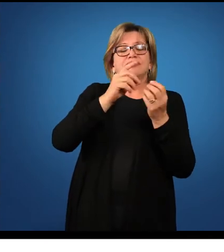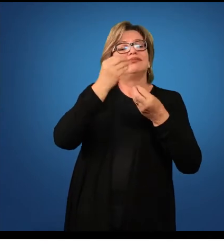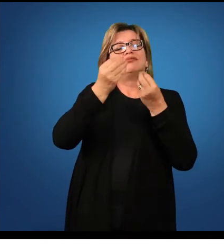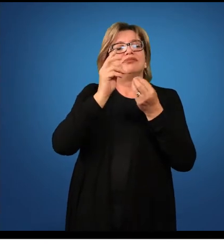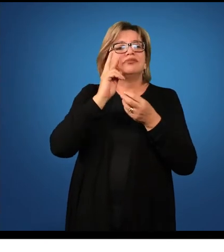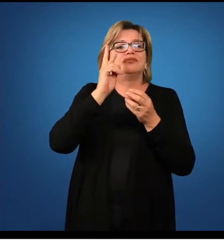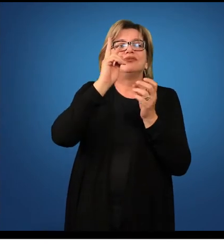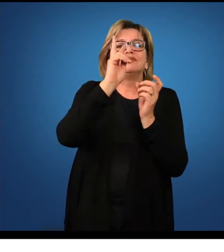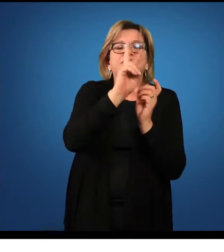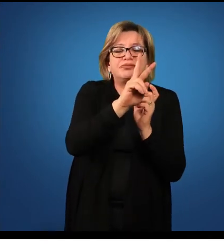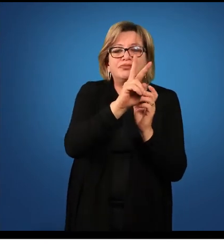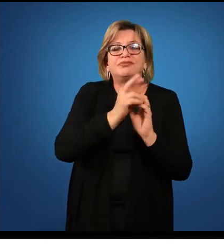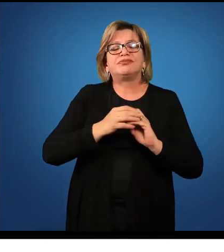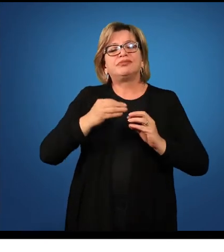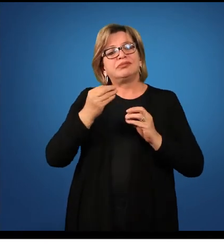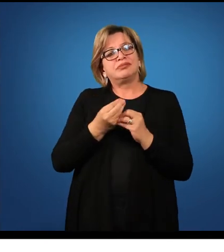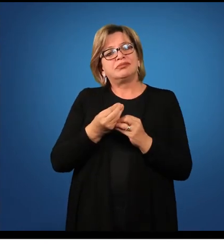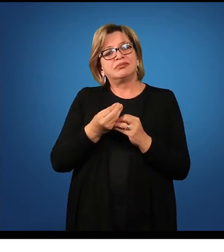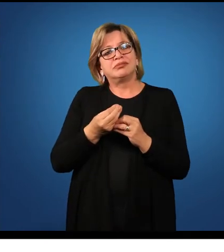observe,